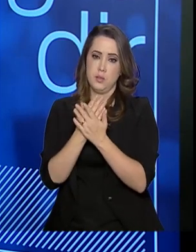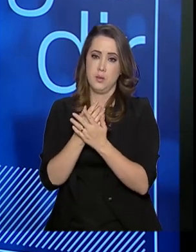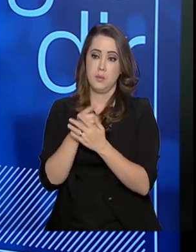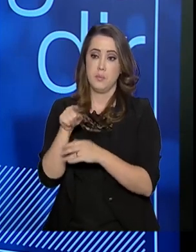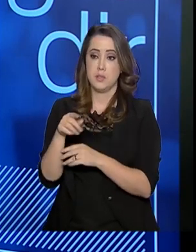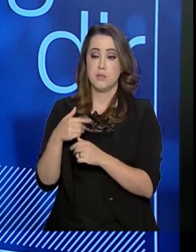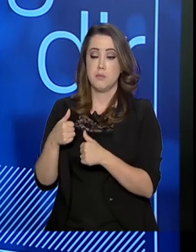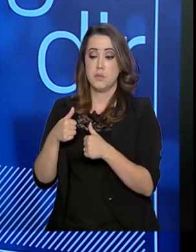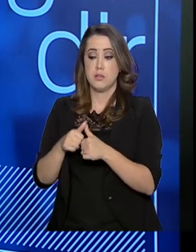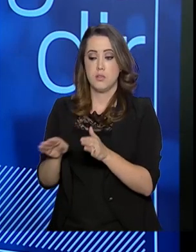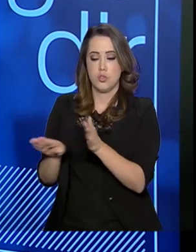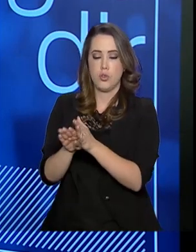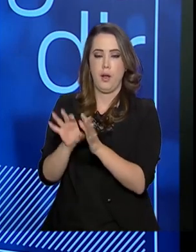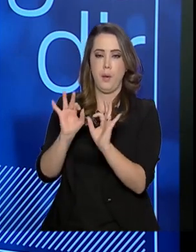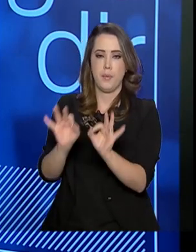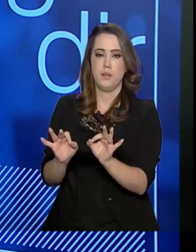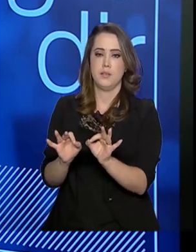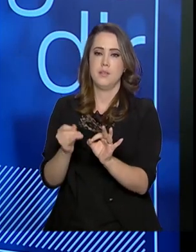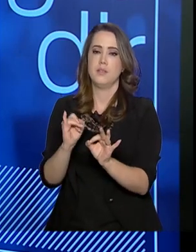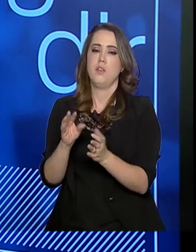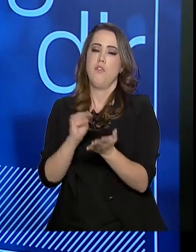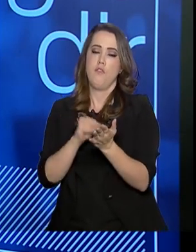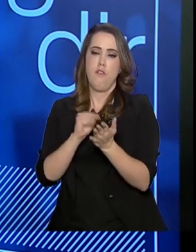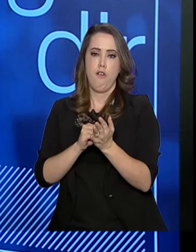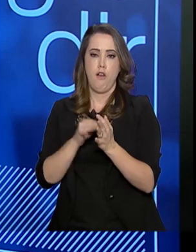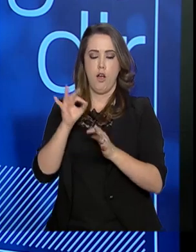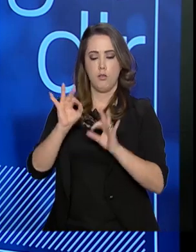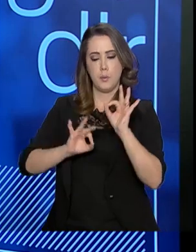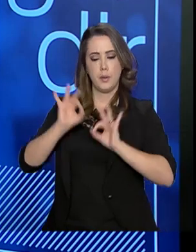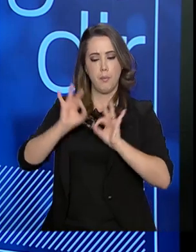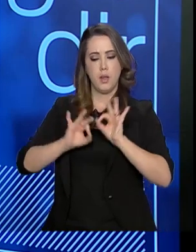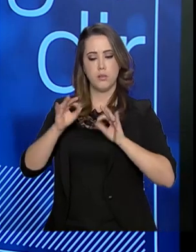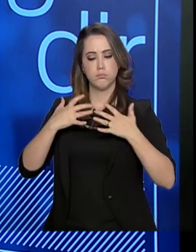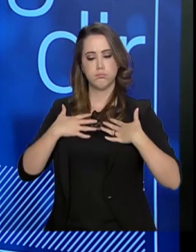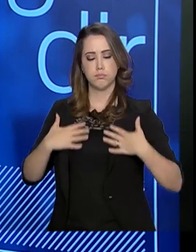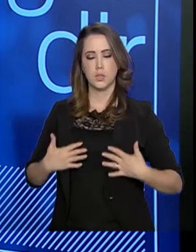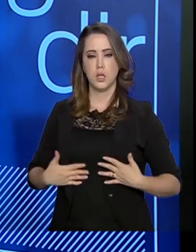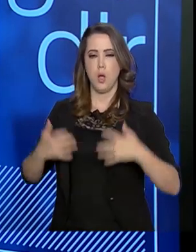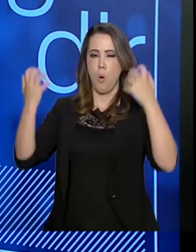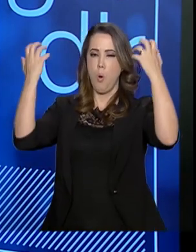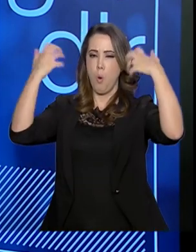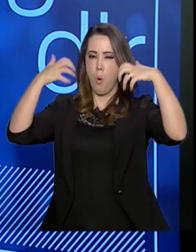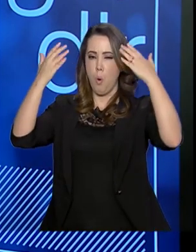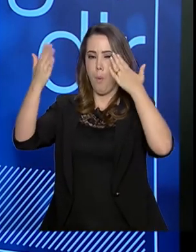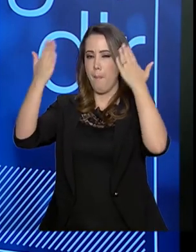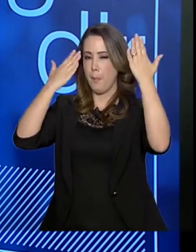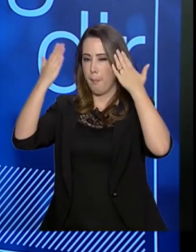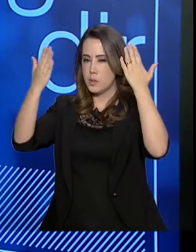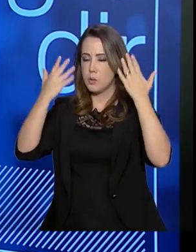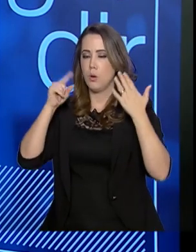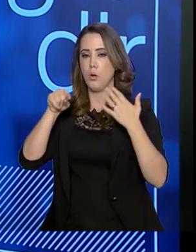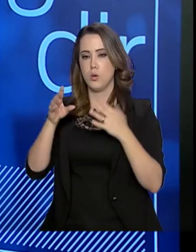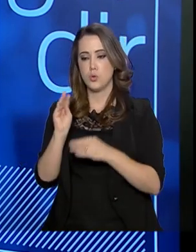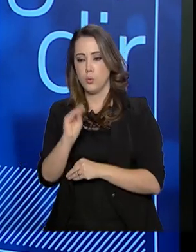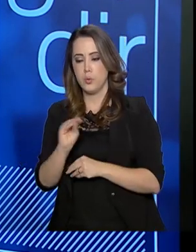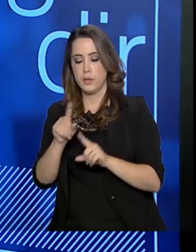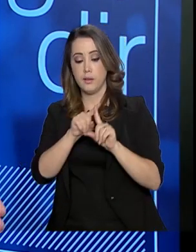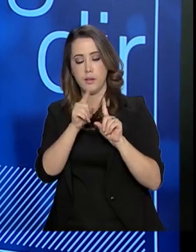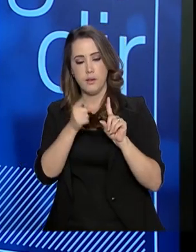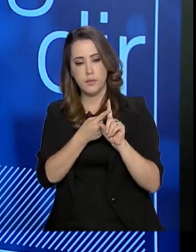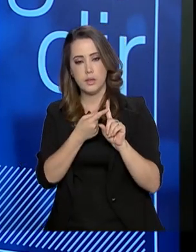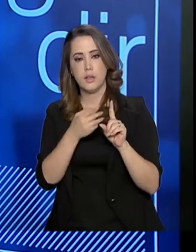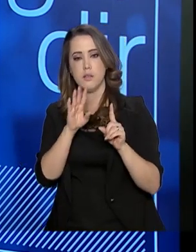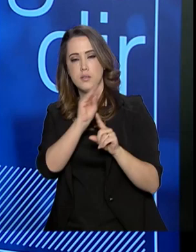pronto. Se eu chego sem esse preparo biológico, psicossocial, na família e nos cuidados que precisam ter, desde uma gravidez